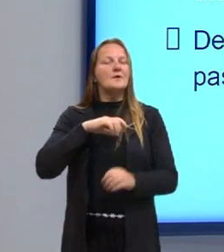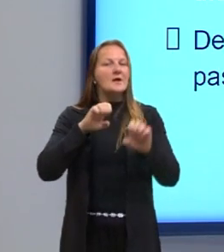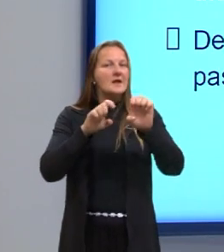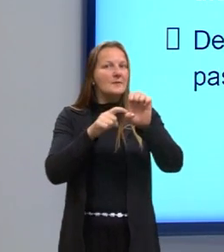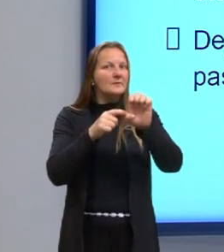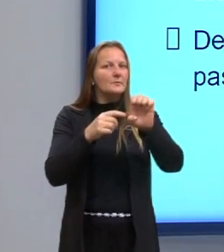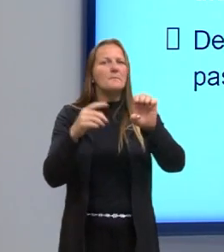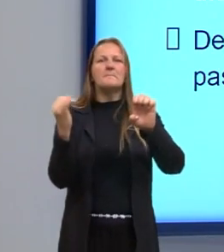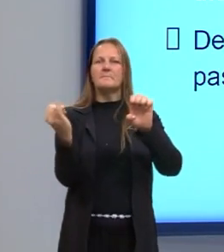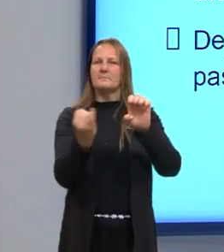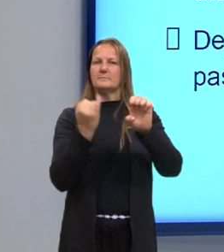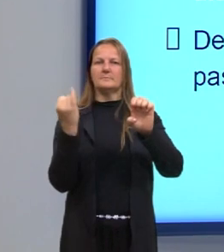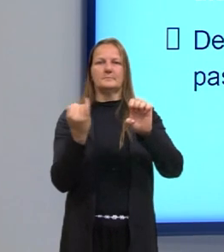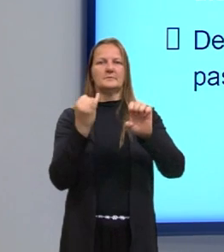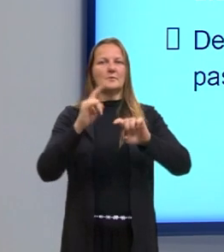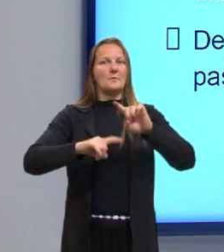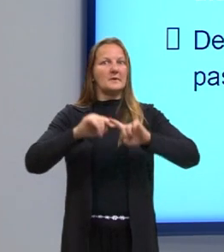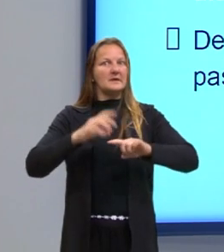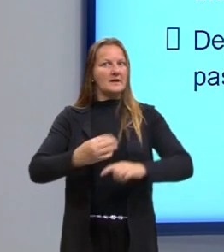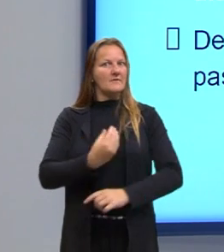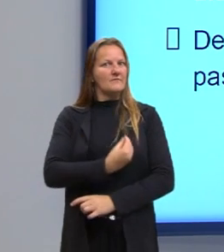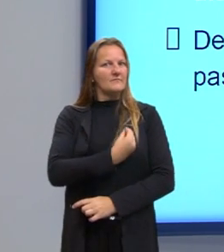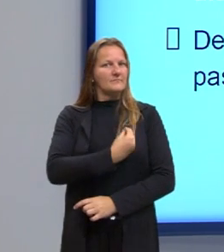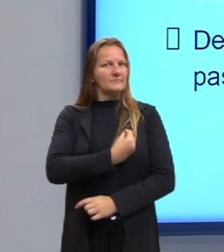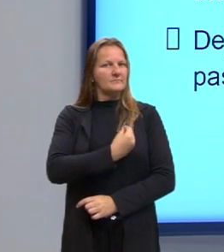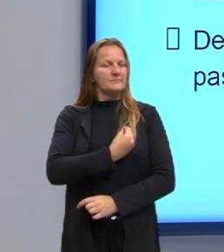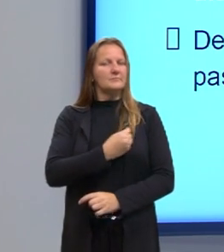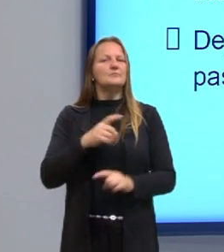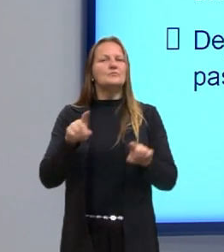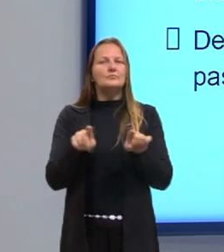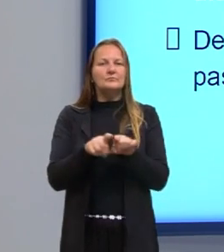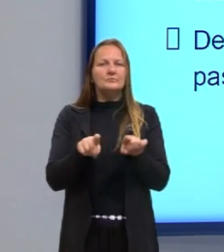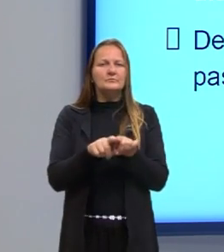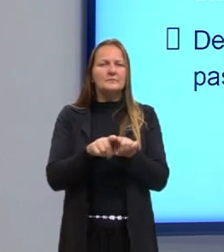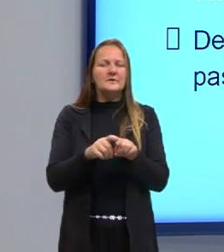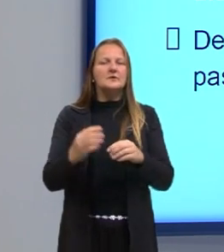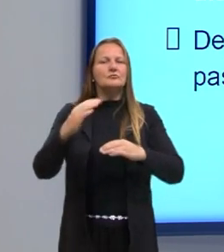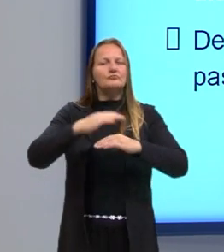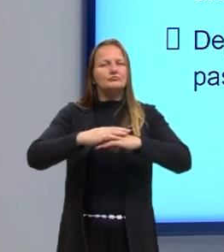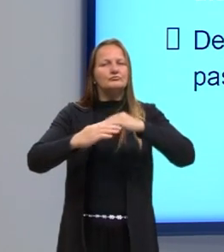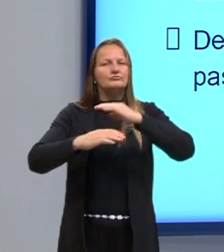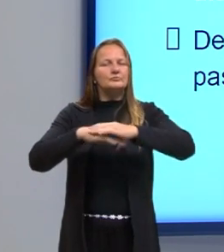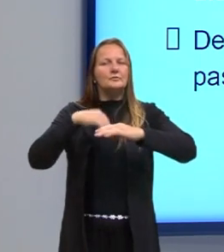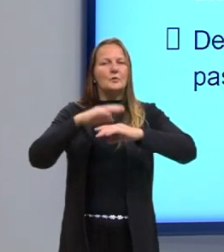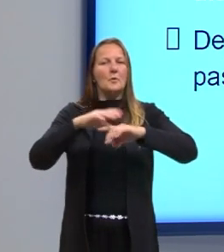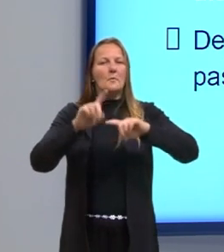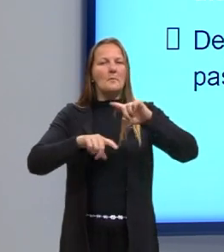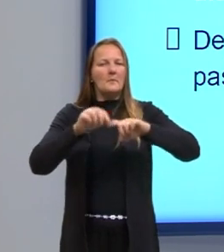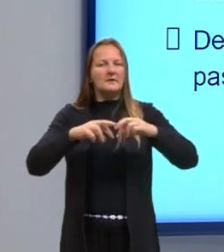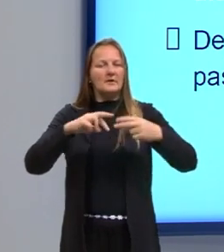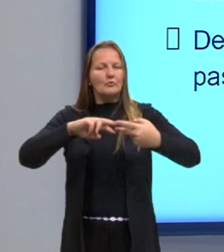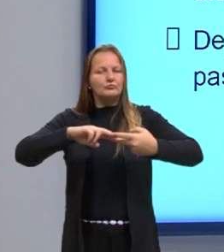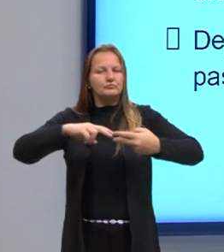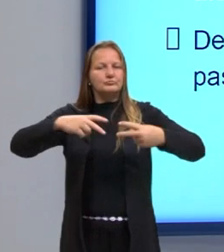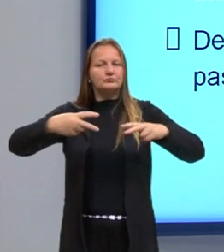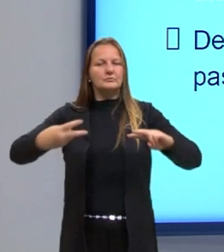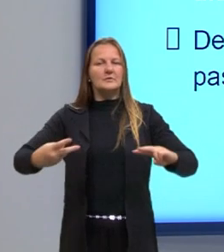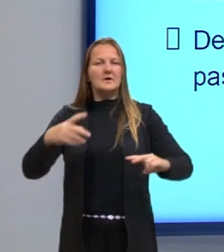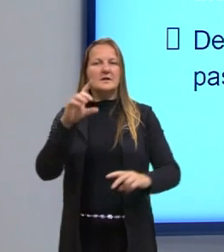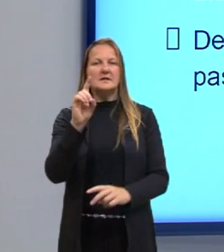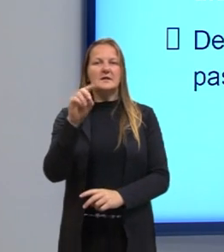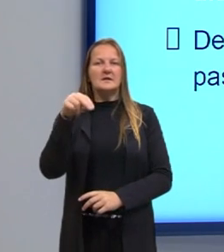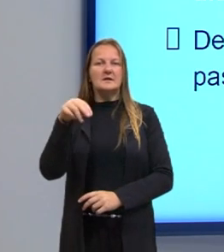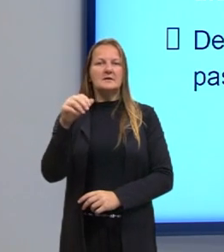importante da matéria viva, pois ele também é um constituinte do material genético, né? O nosso DNA